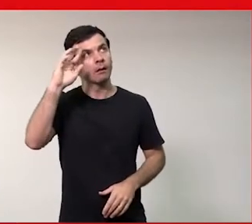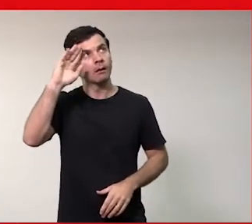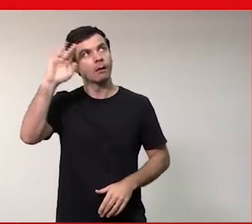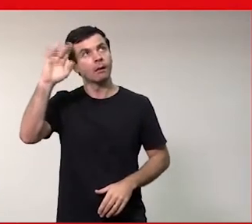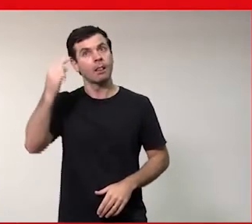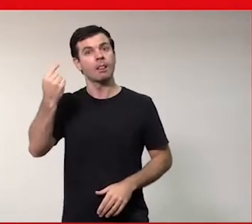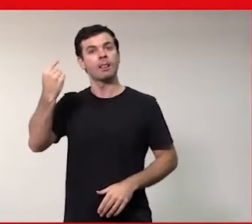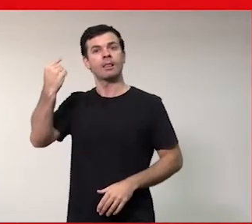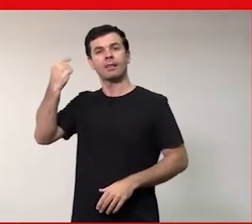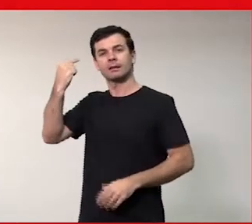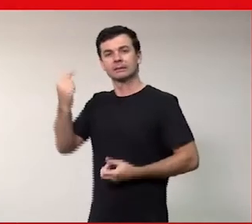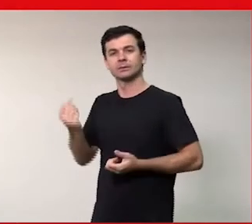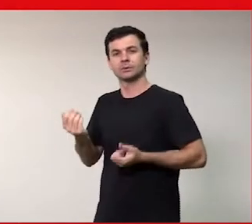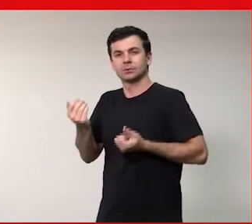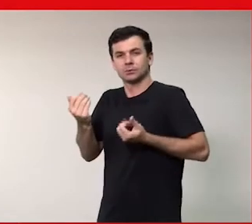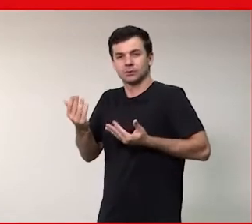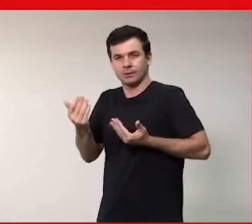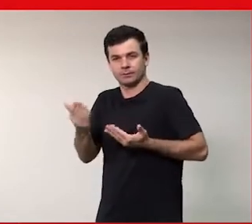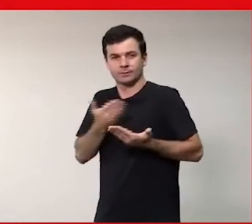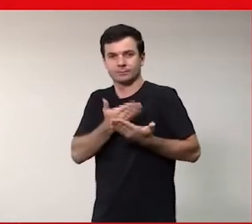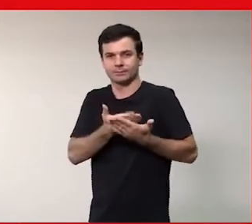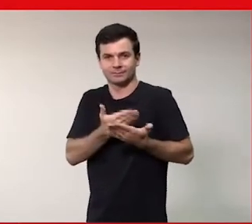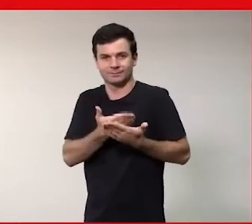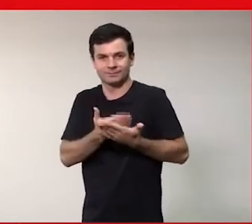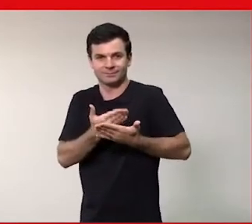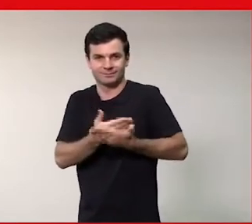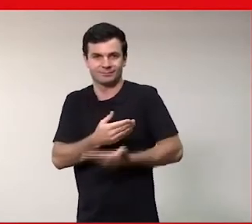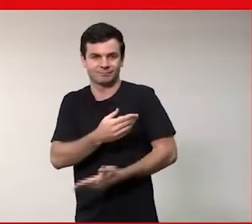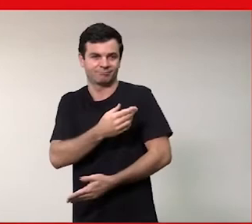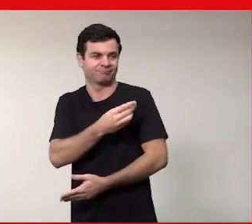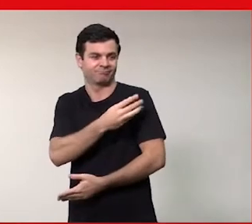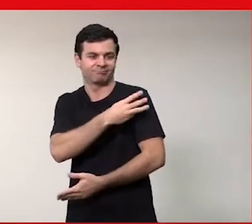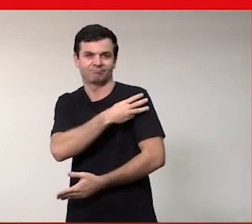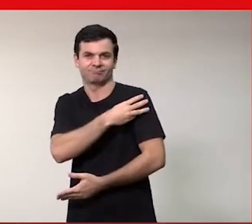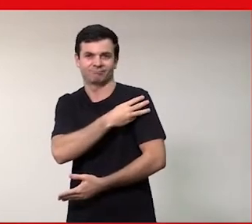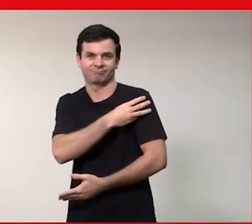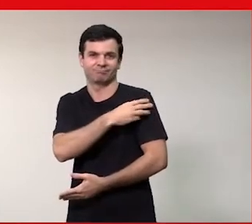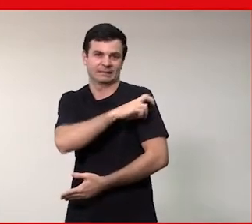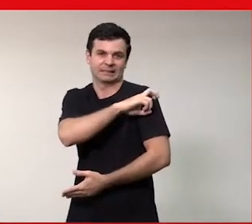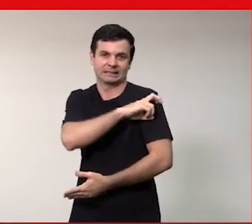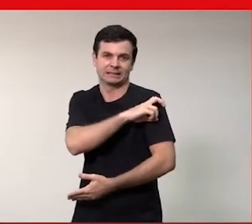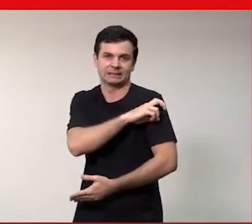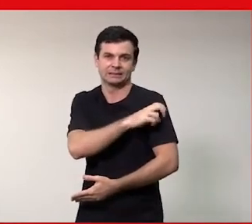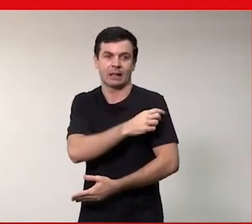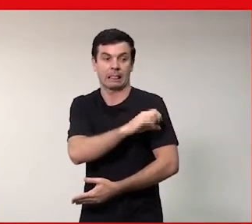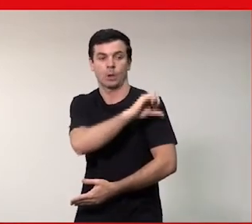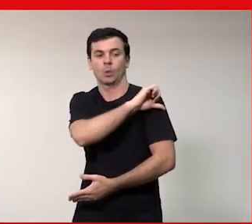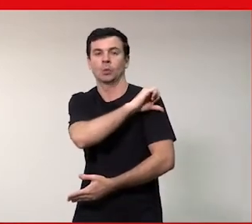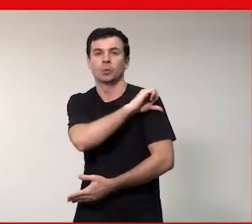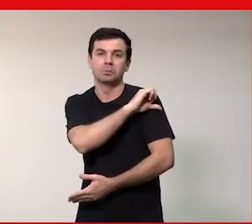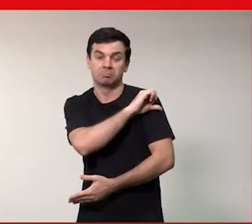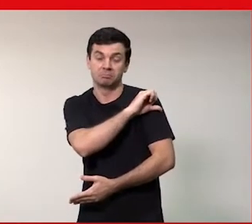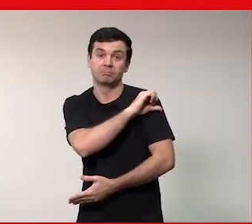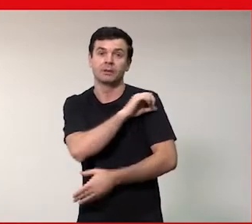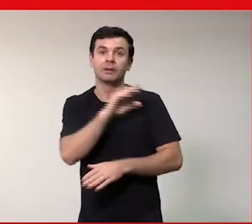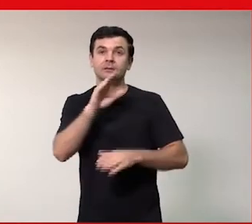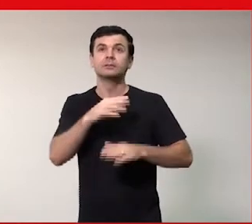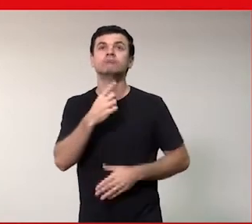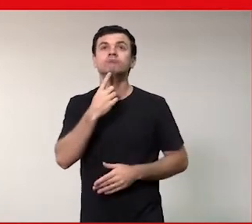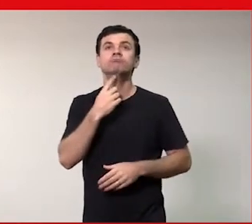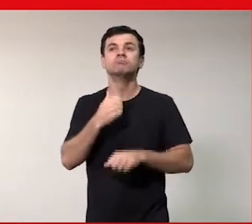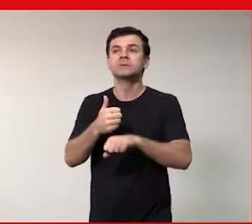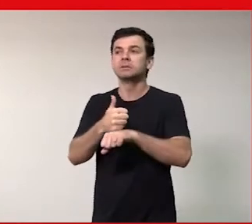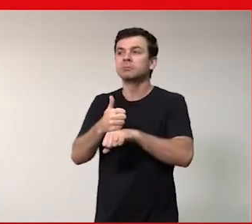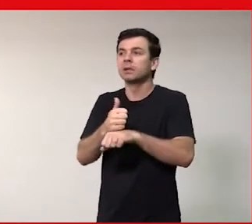ensino fundamental indo para o médio é que a gente meio que direciona a nossa carreira sem saber sem conhecer mercado